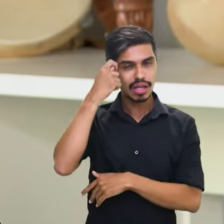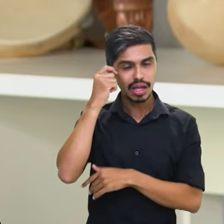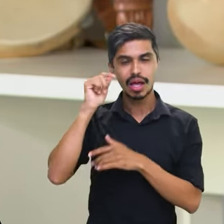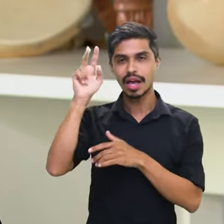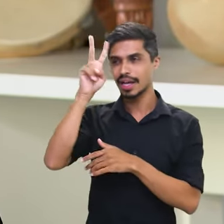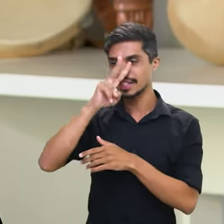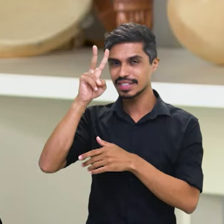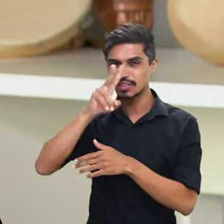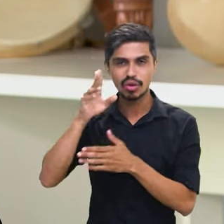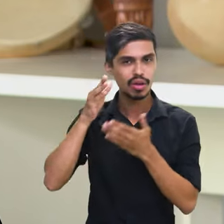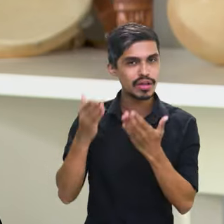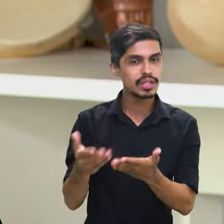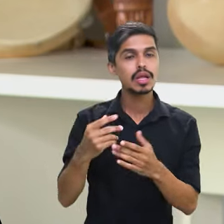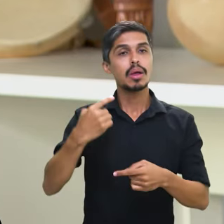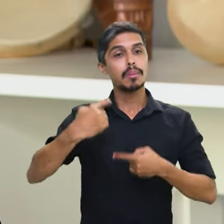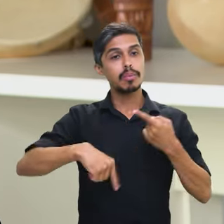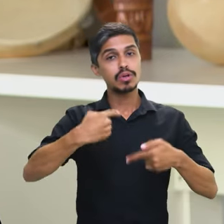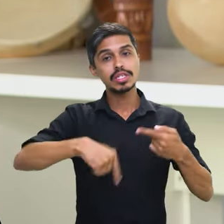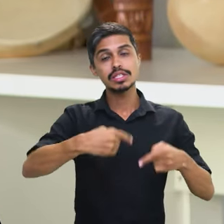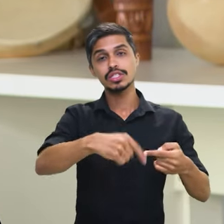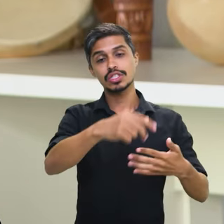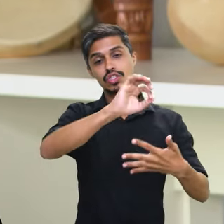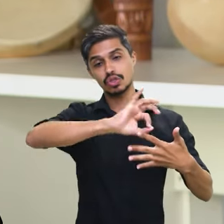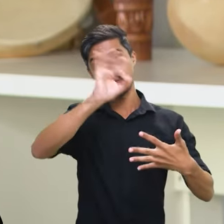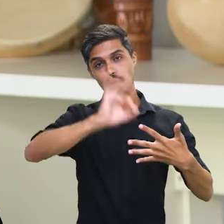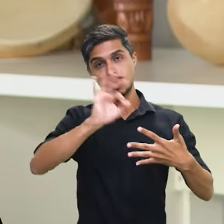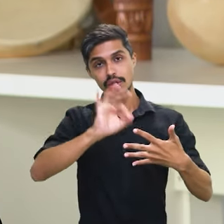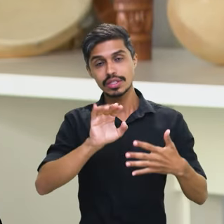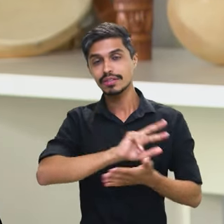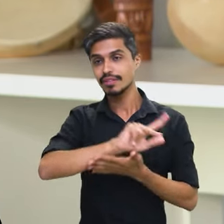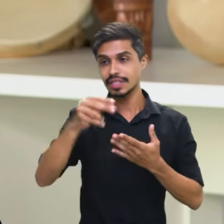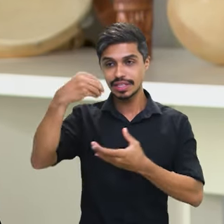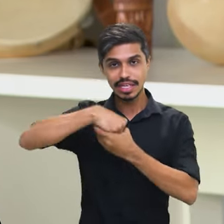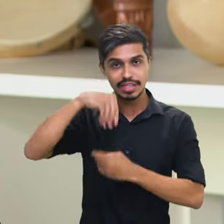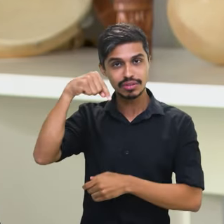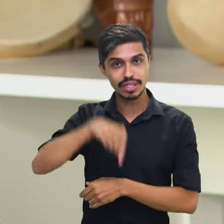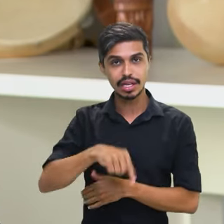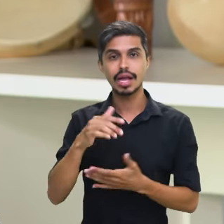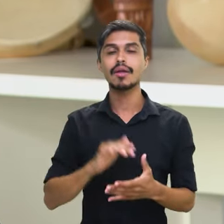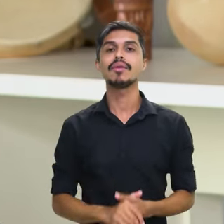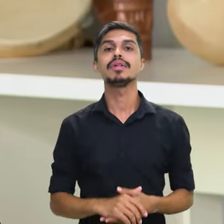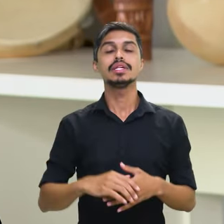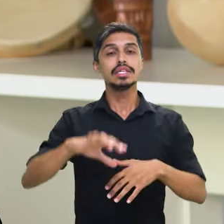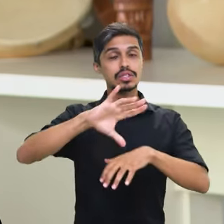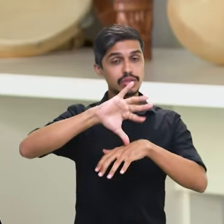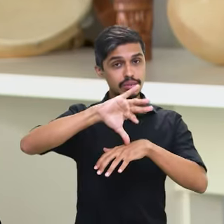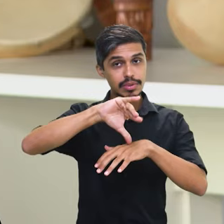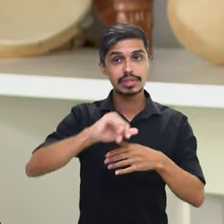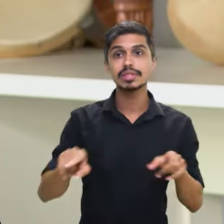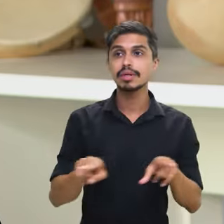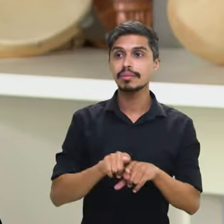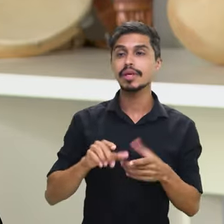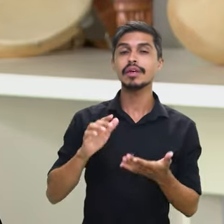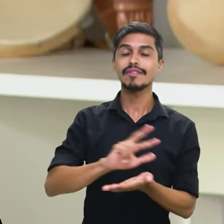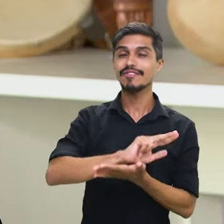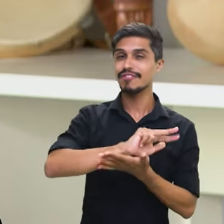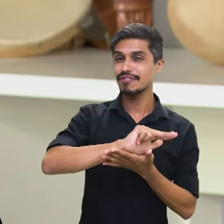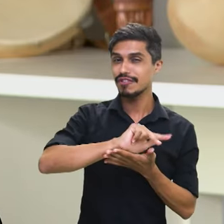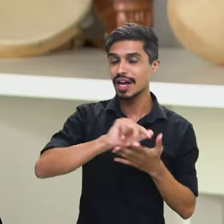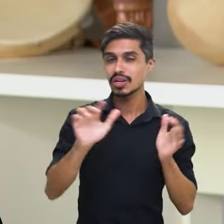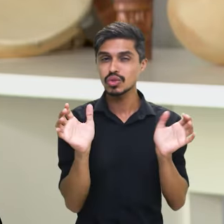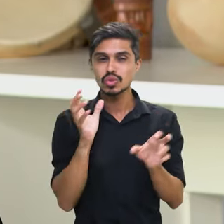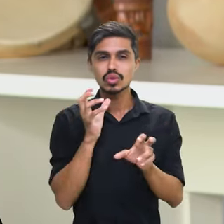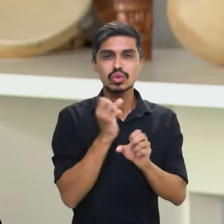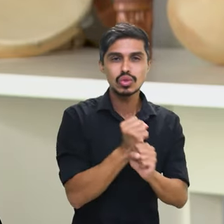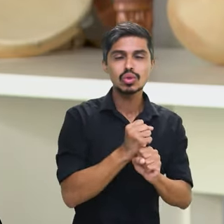africanos. As políticas de cota nas universidades, as políticas recentes de admissão no Itamaraty, no Instituto Rio Branco. Há um